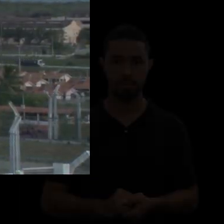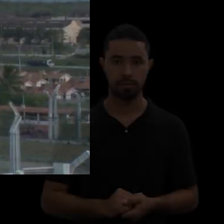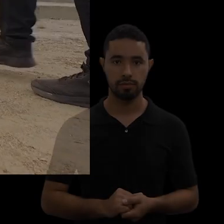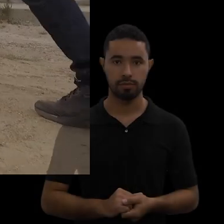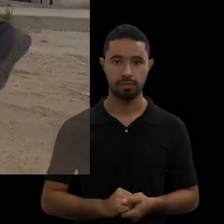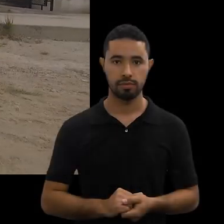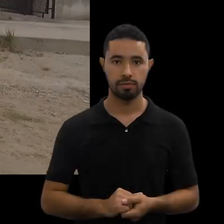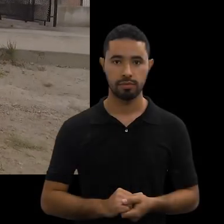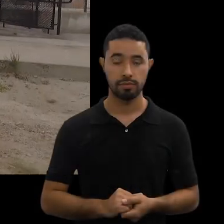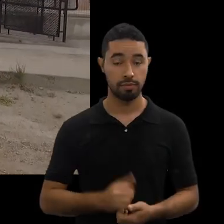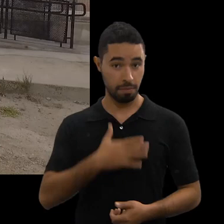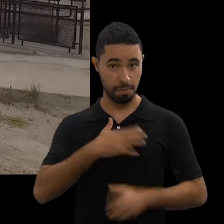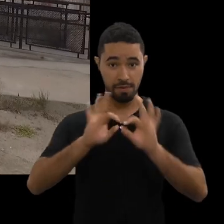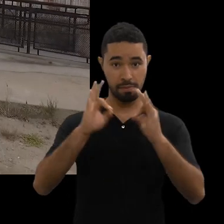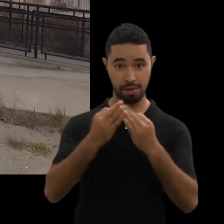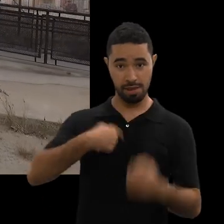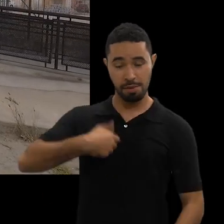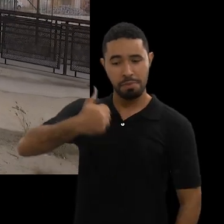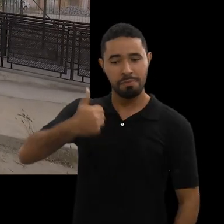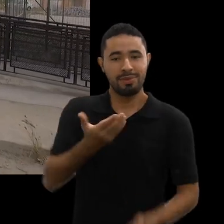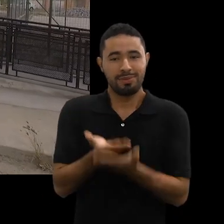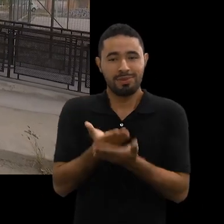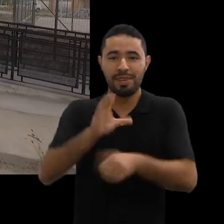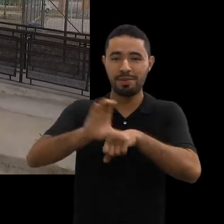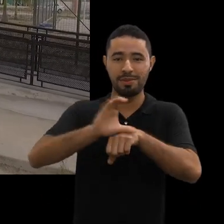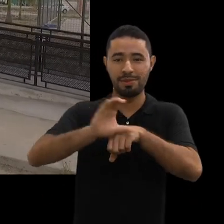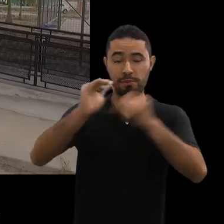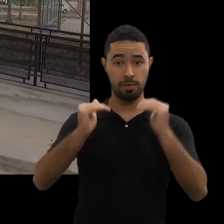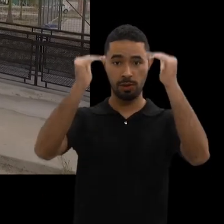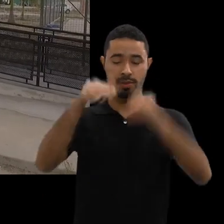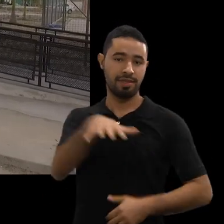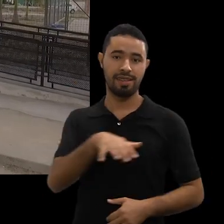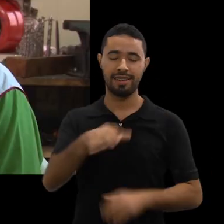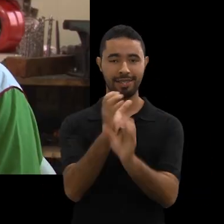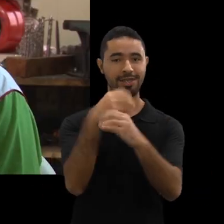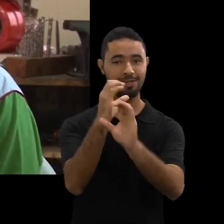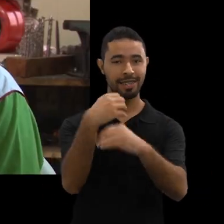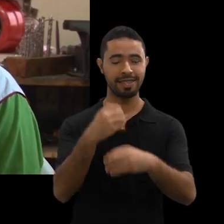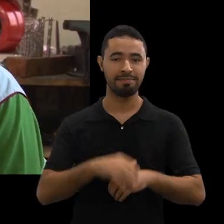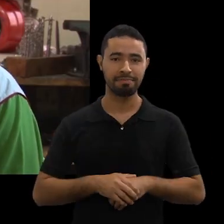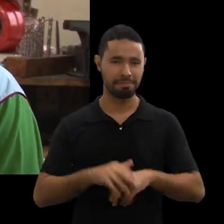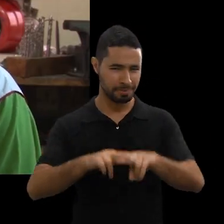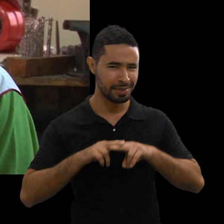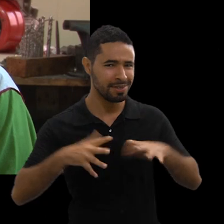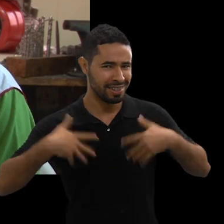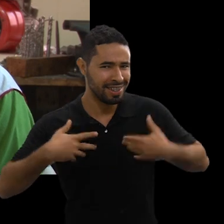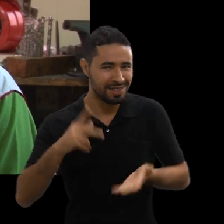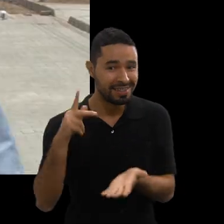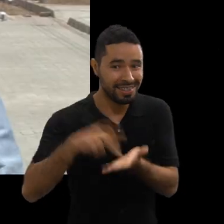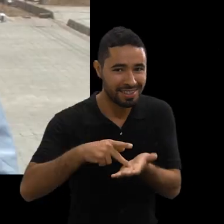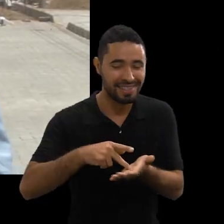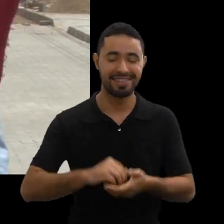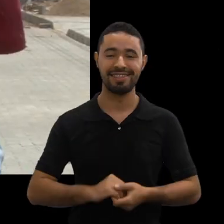Eu sou a primeira da minha família que faz um curso superior na área de engenharia e aí é motivo de muita